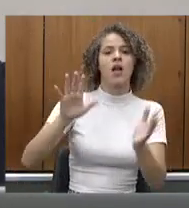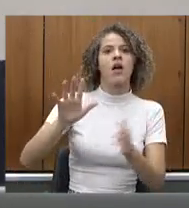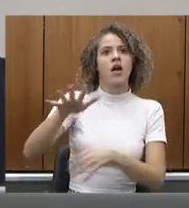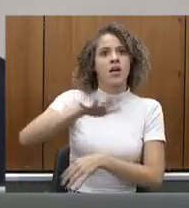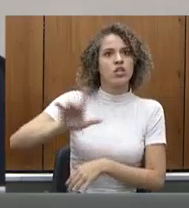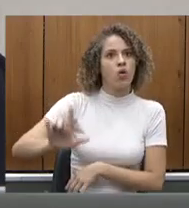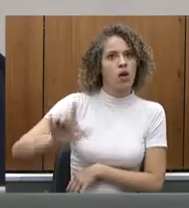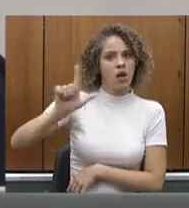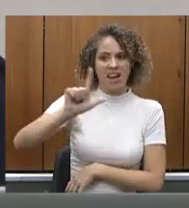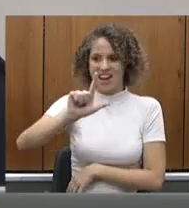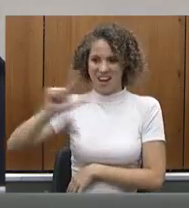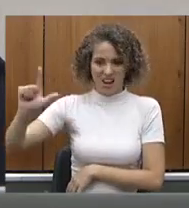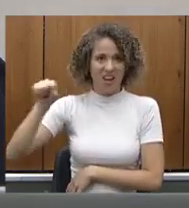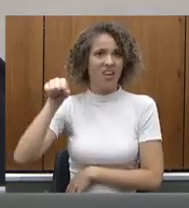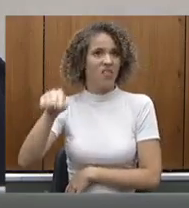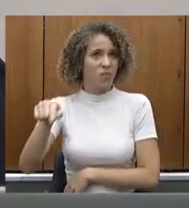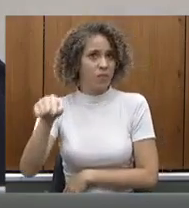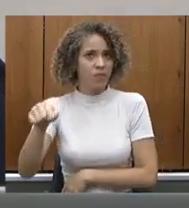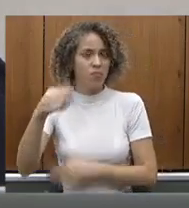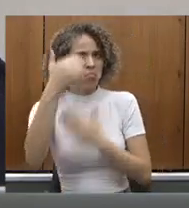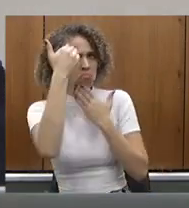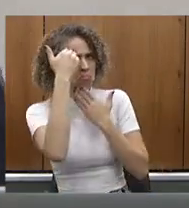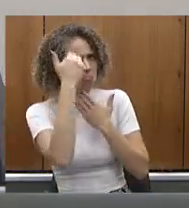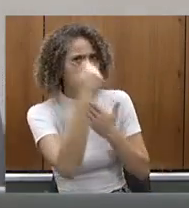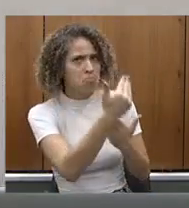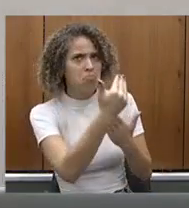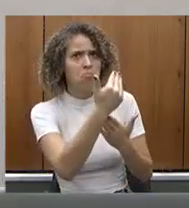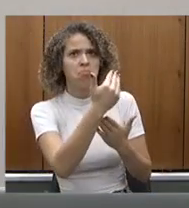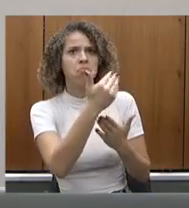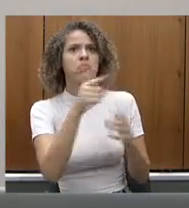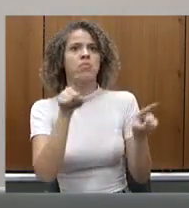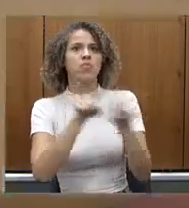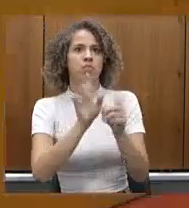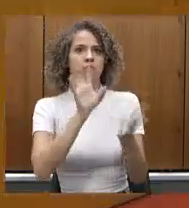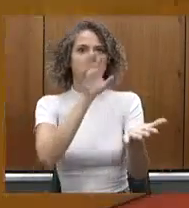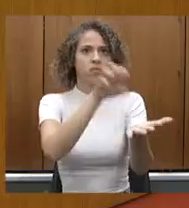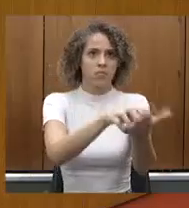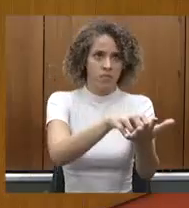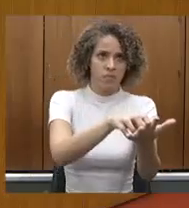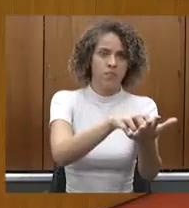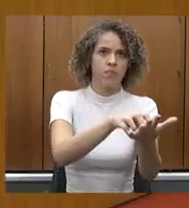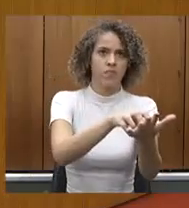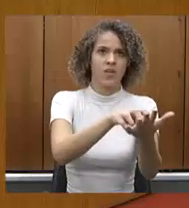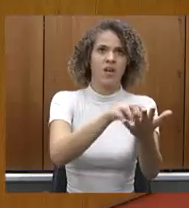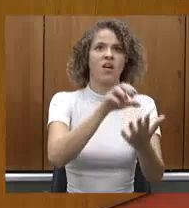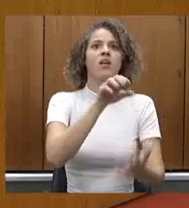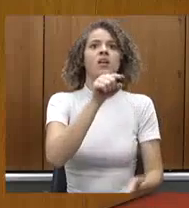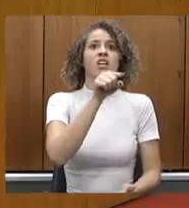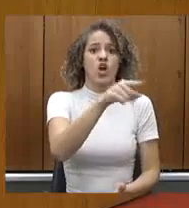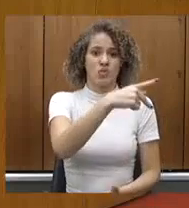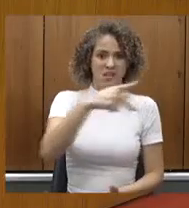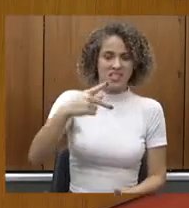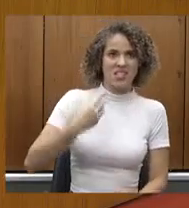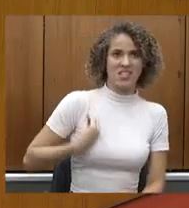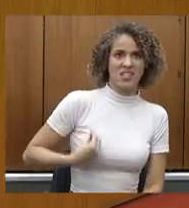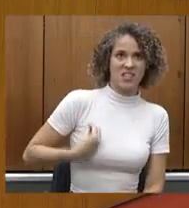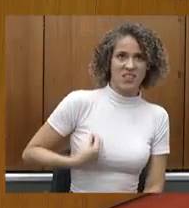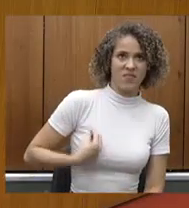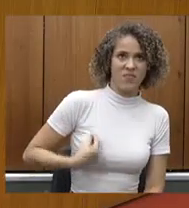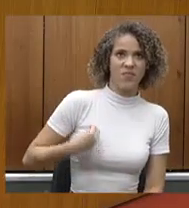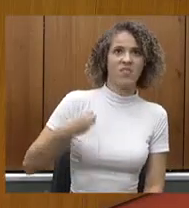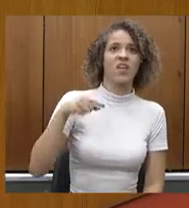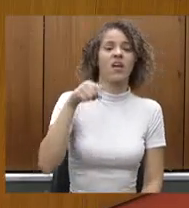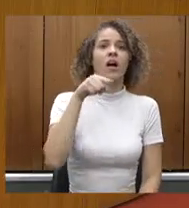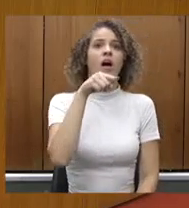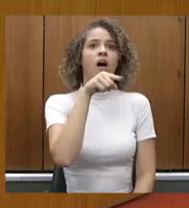SAMU Leste, e agradecer, inclusive, aos municípios do Vale do Aço, através do nosso presidente, Tito Marcos Vinicius,